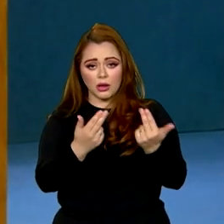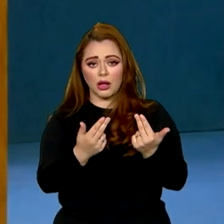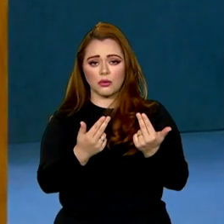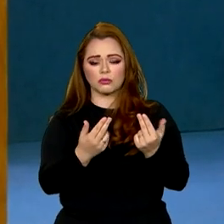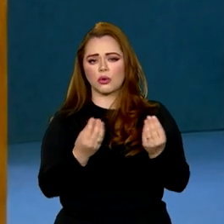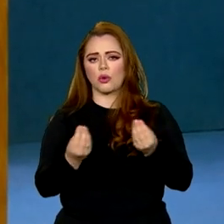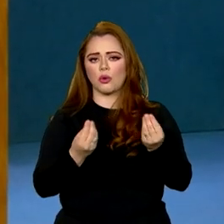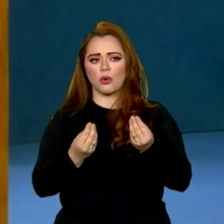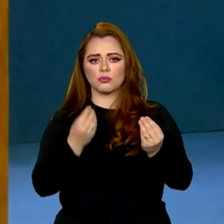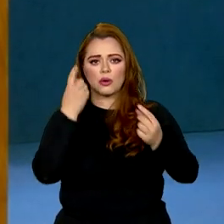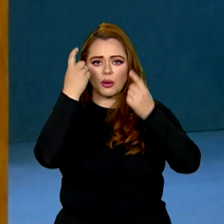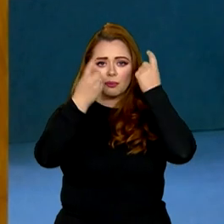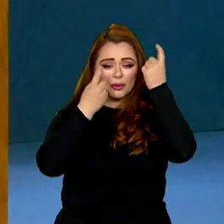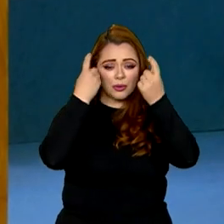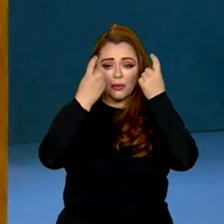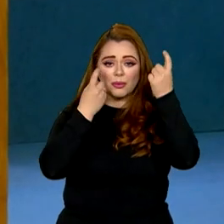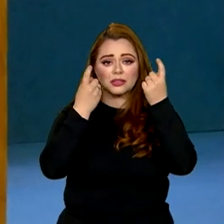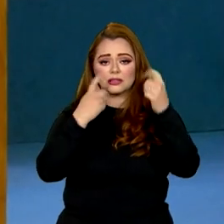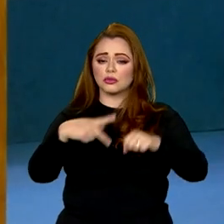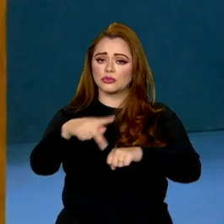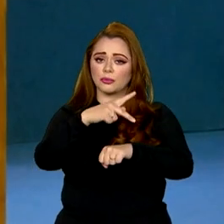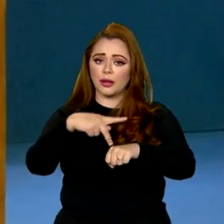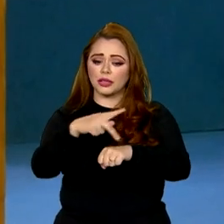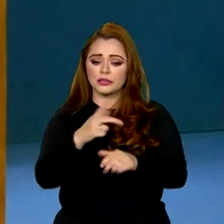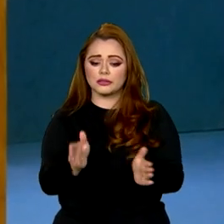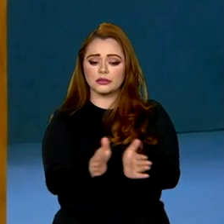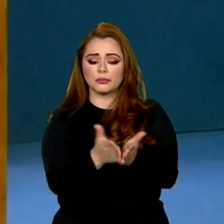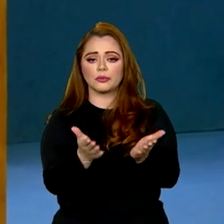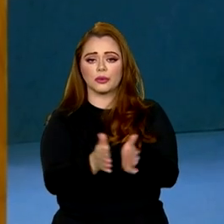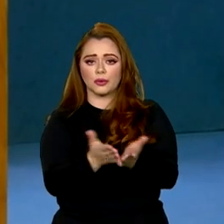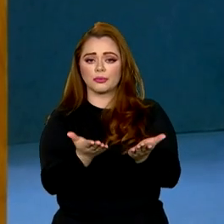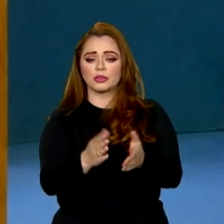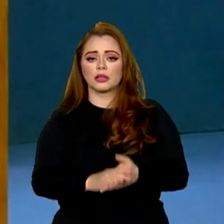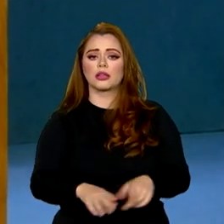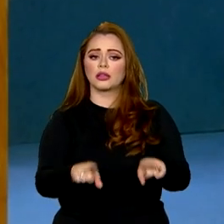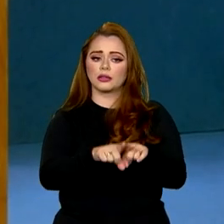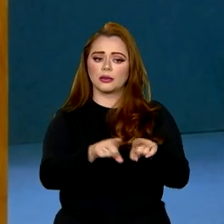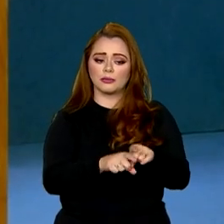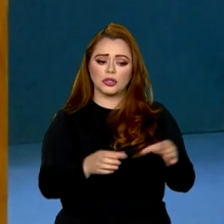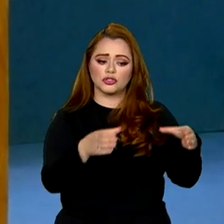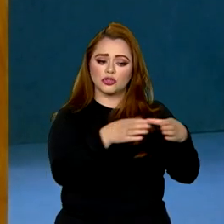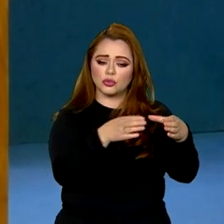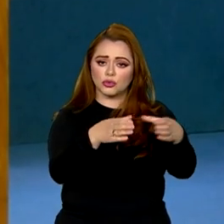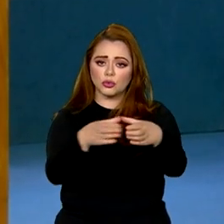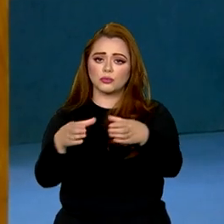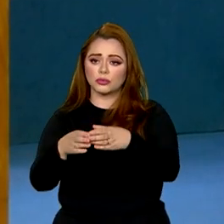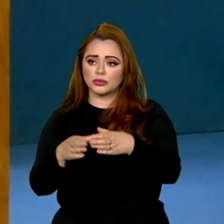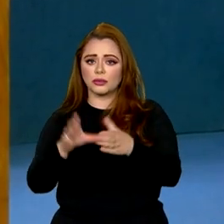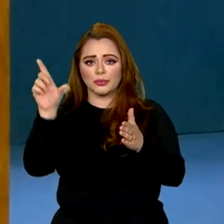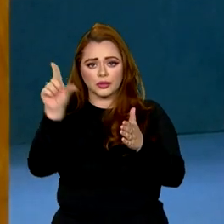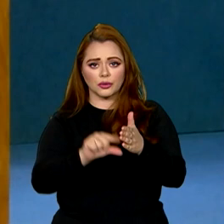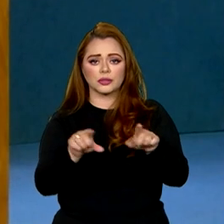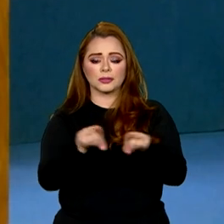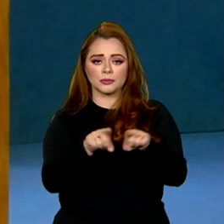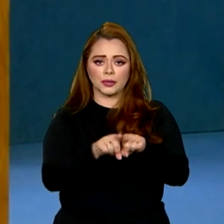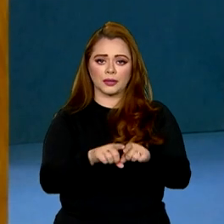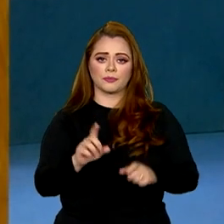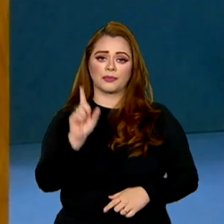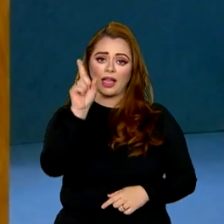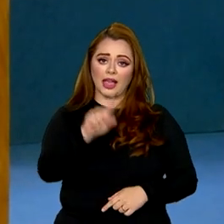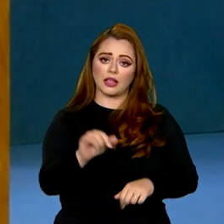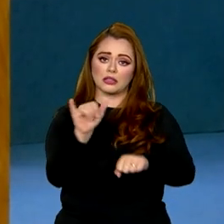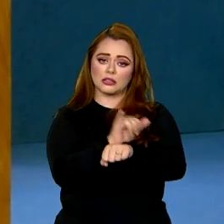preocupações dos países de renda baixa e média e de outros grupos mais vulneráveis. É estratégico